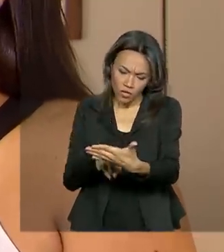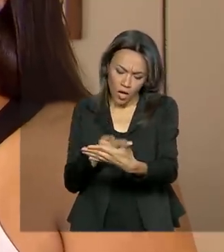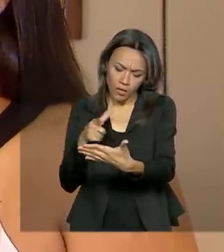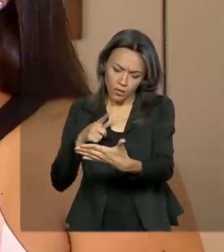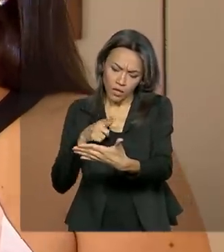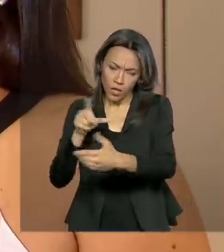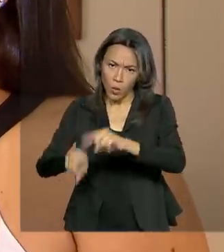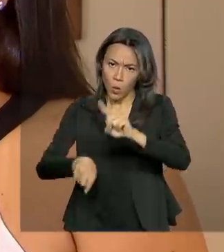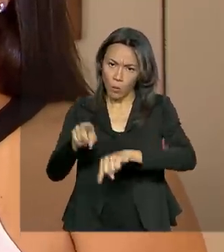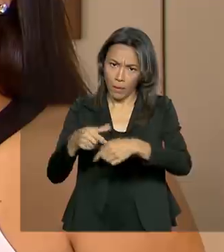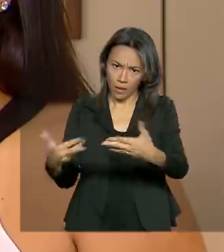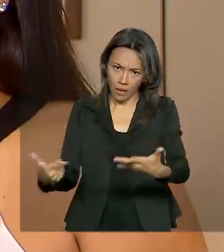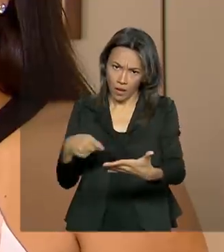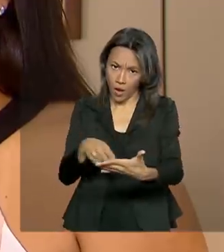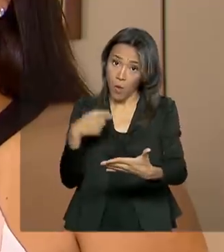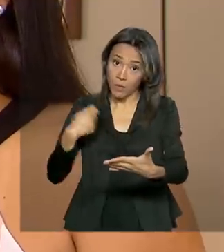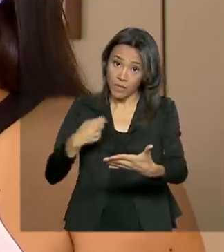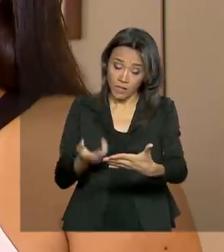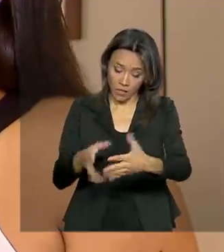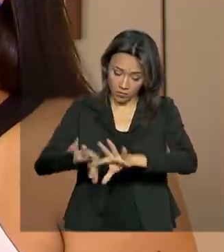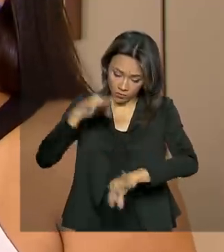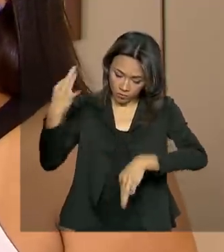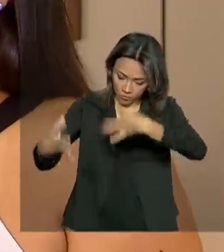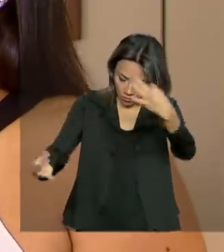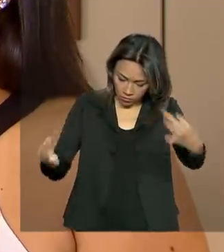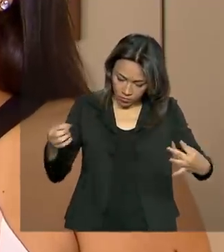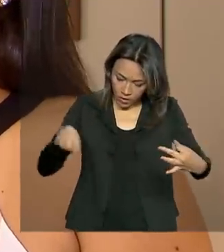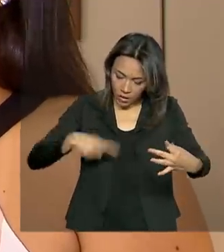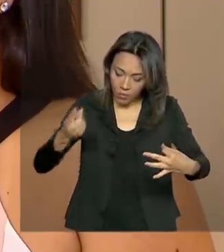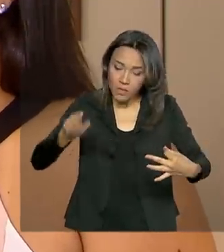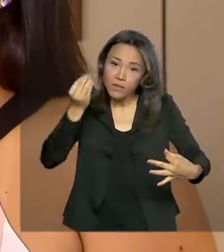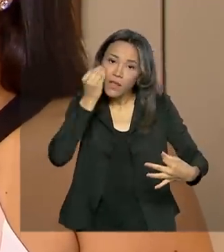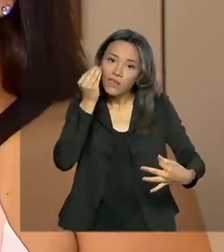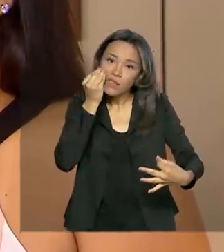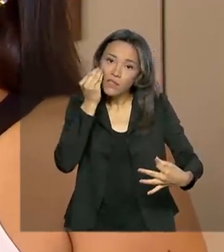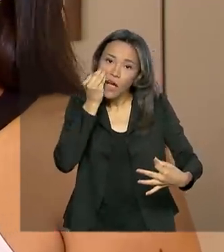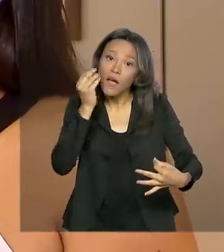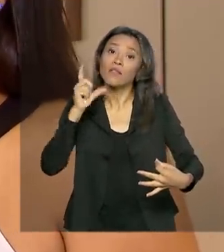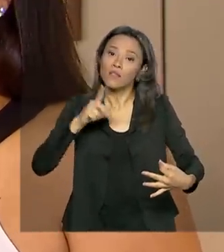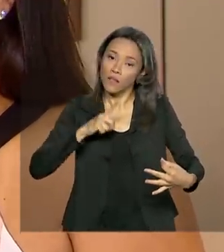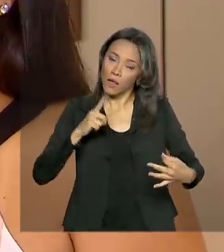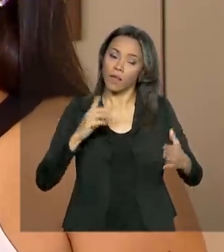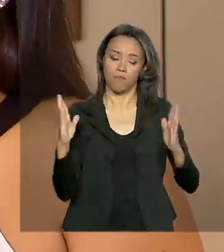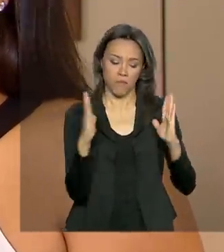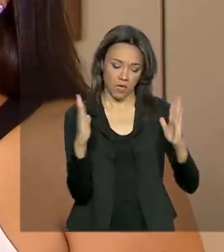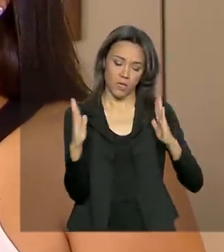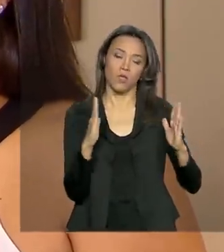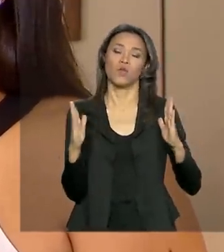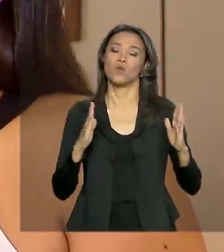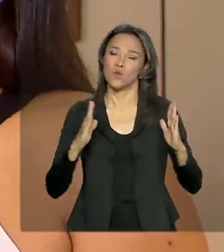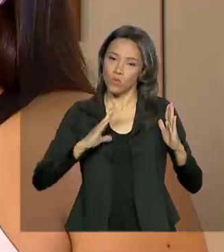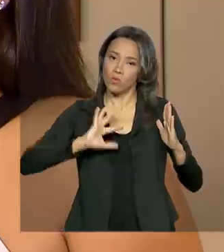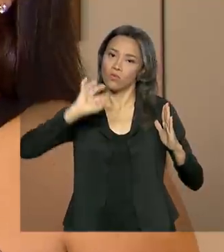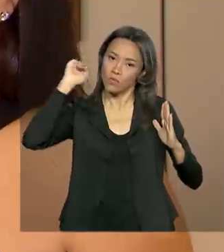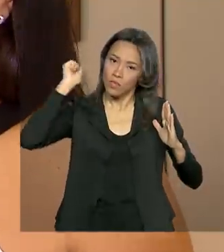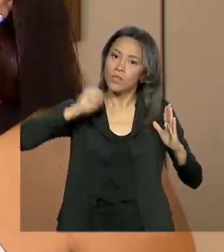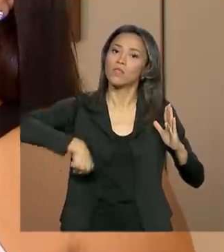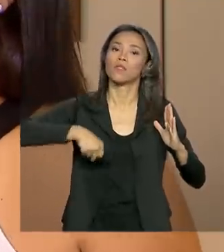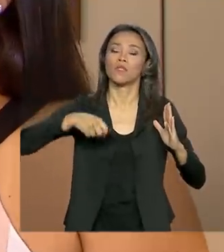com o produto, ele deve tirar da embalagem e testar, porque existem sim prazos que são contados para o consumidor